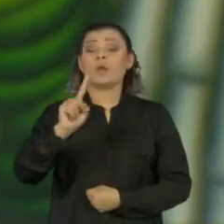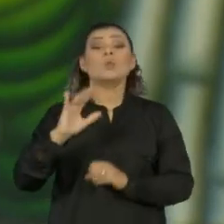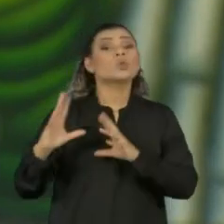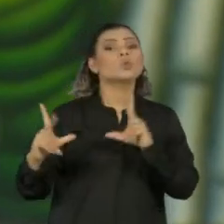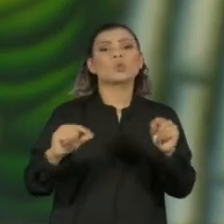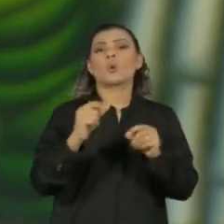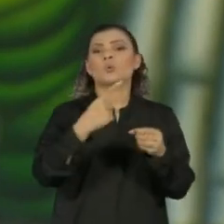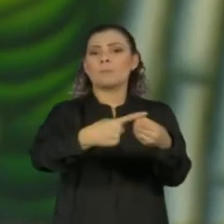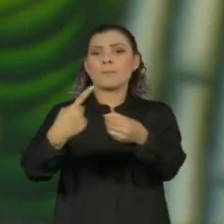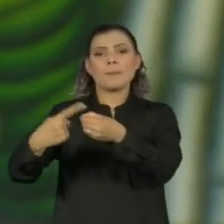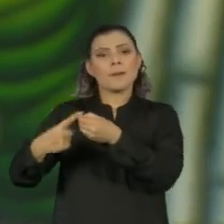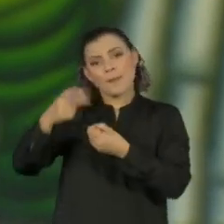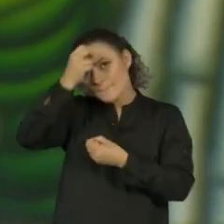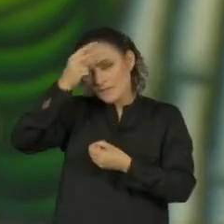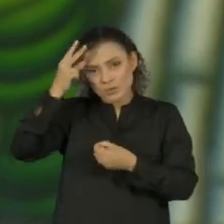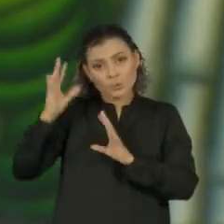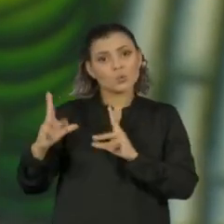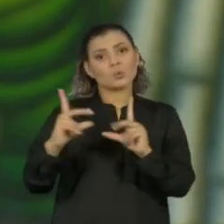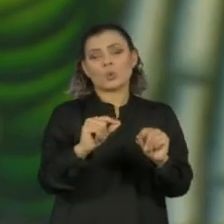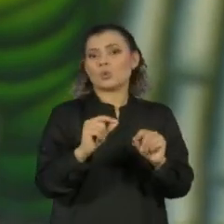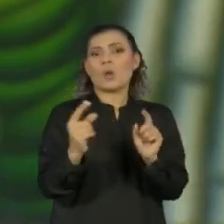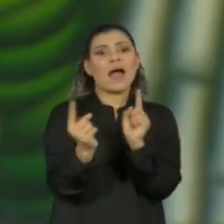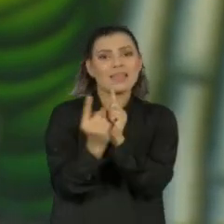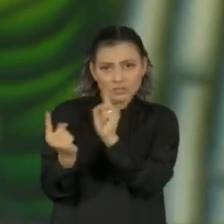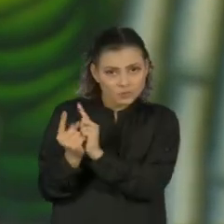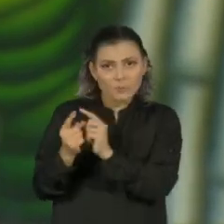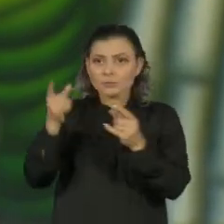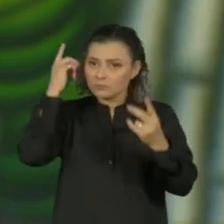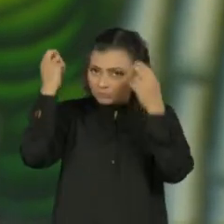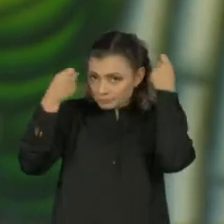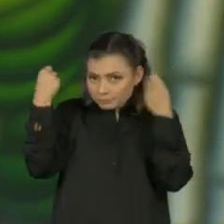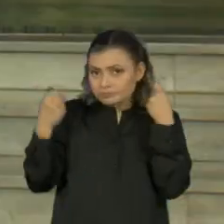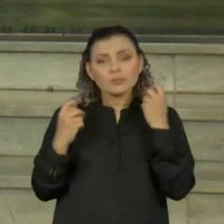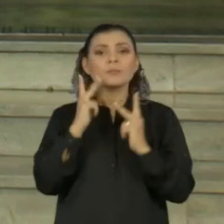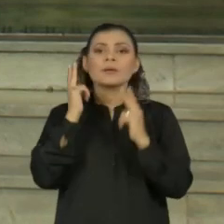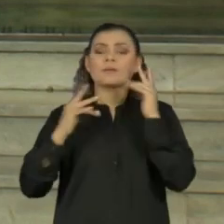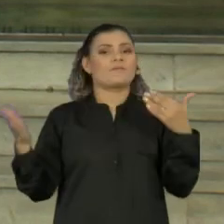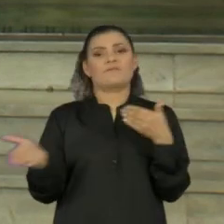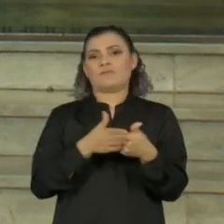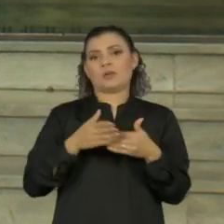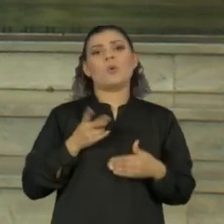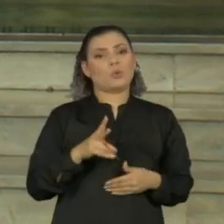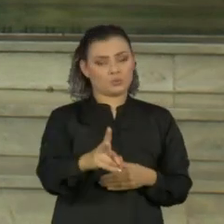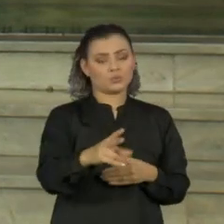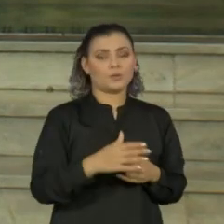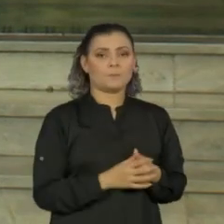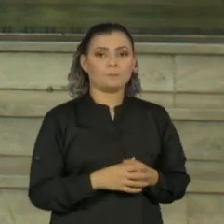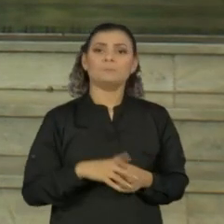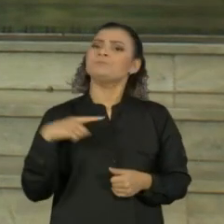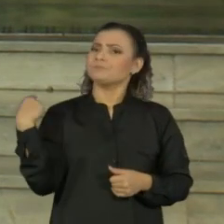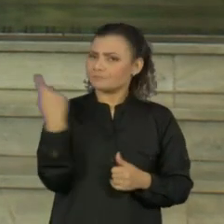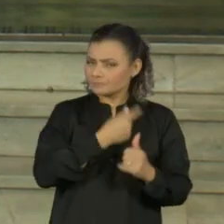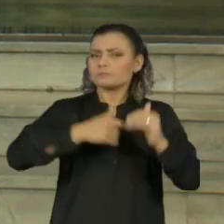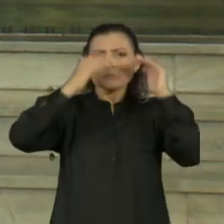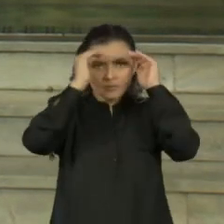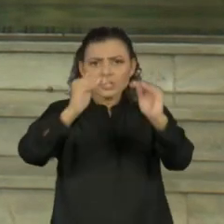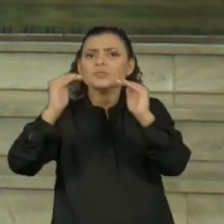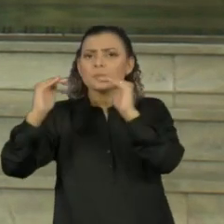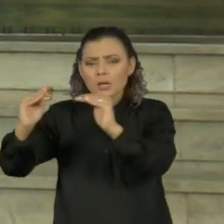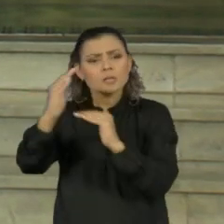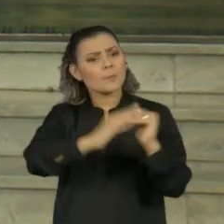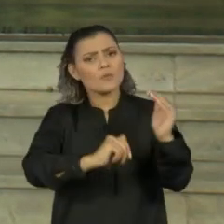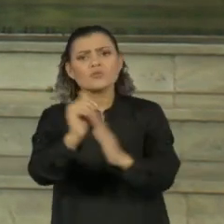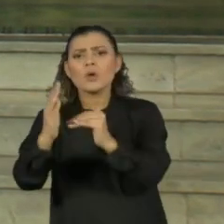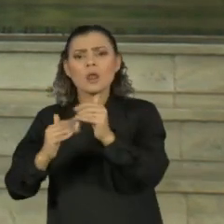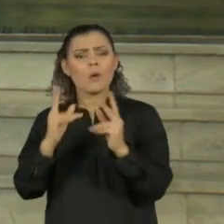todos os municípios, esses serviços continuam fechados. Nós respeitamos todos os profissionais que